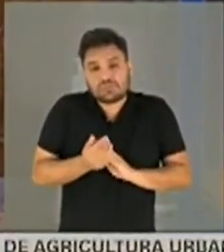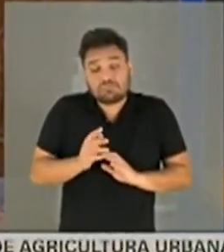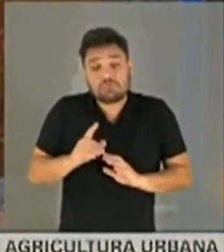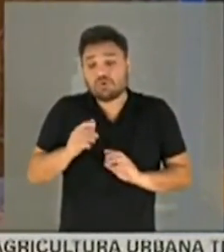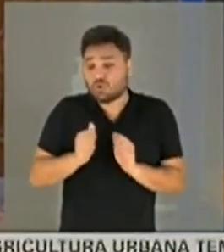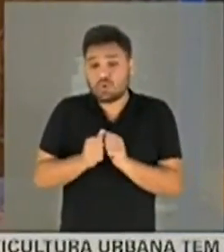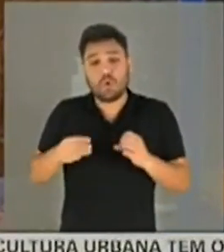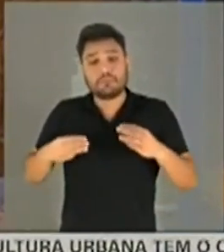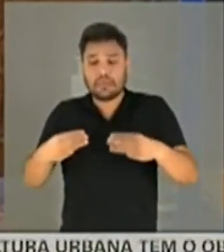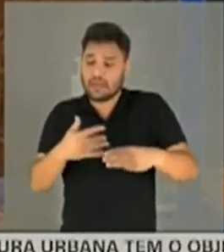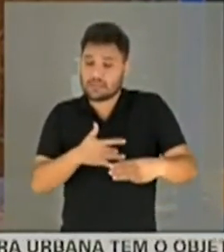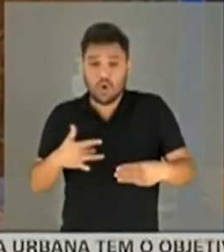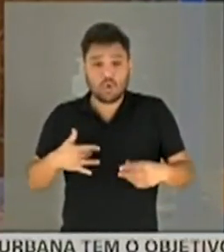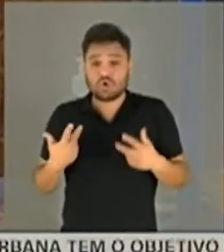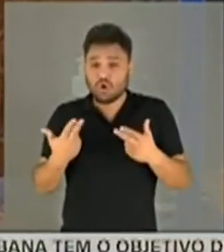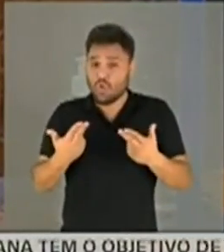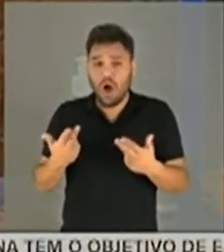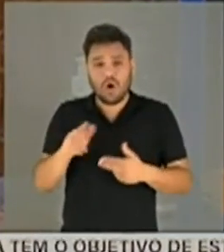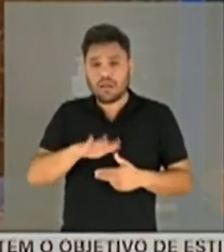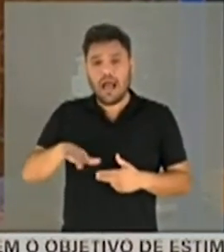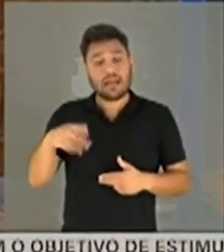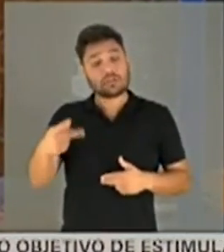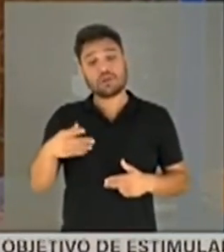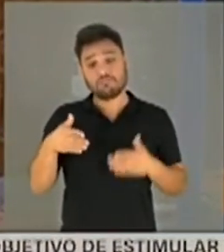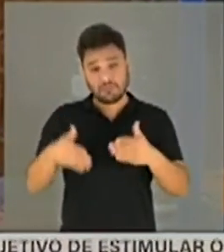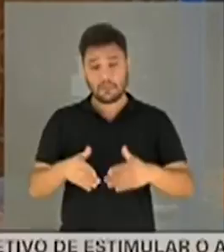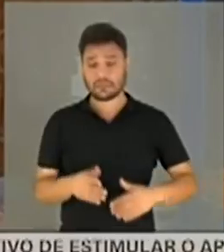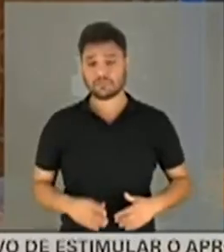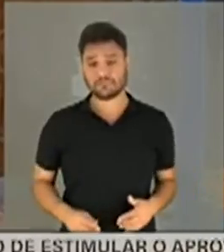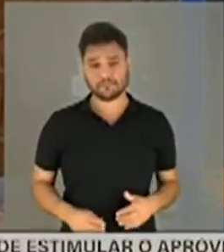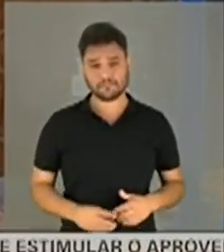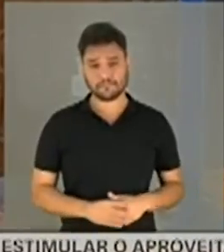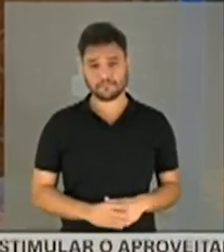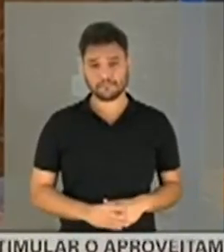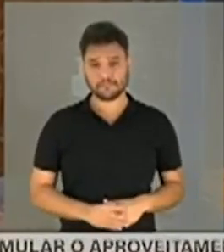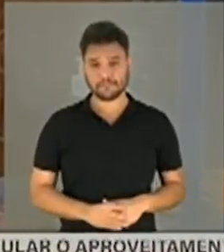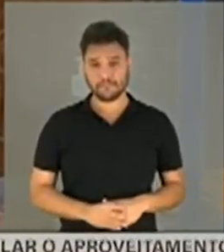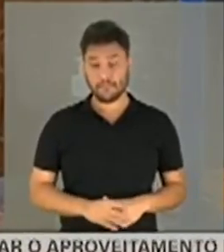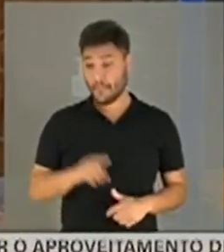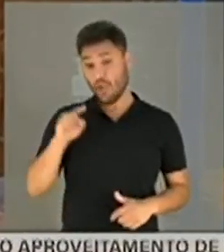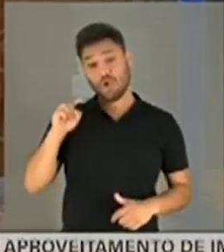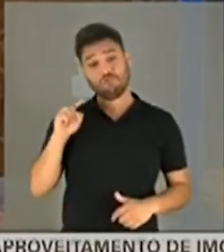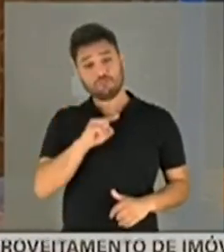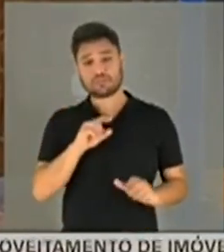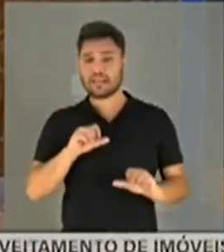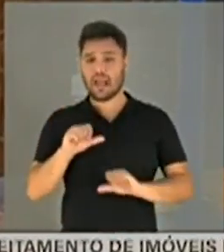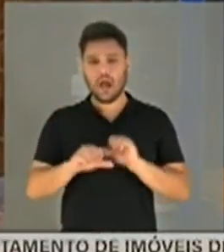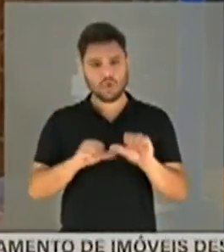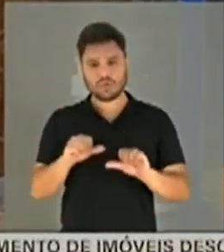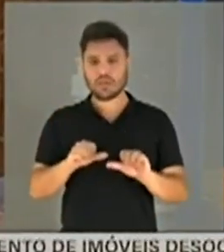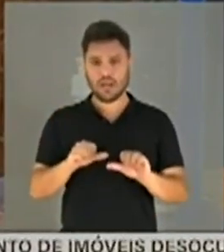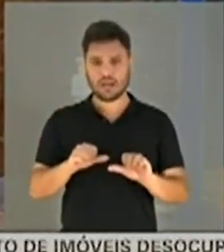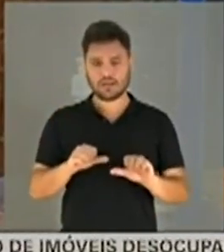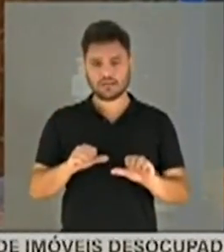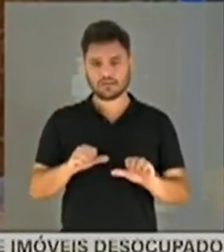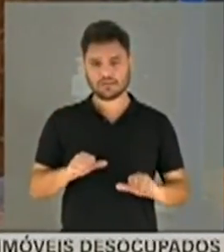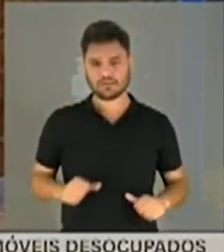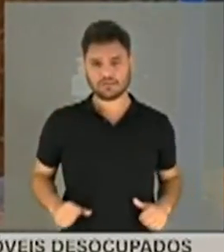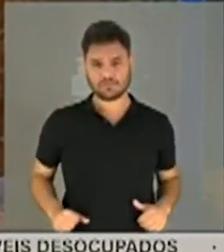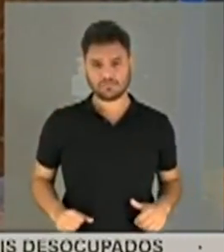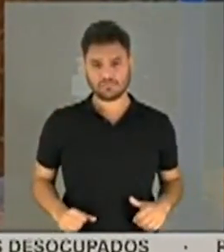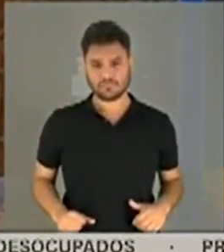Saúde, exatamente com o setor do qual o senhor faz parte. Aí o senhor altera, o senhor simplesmente altera